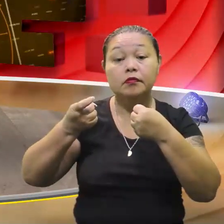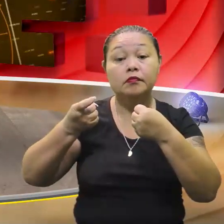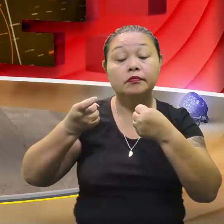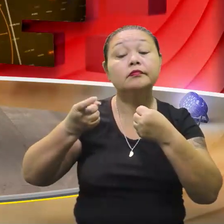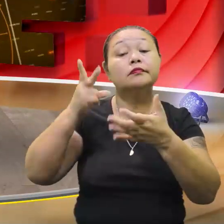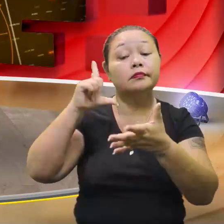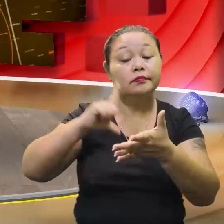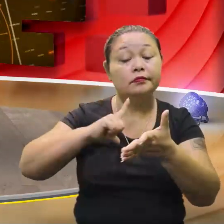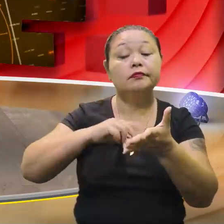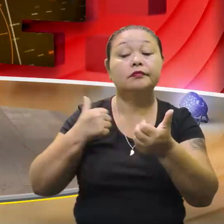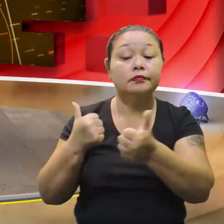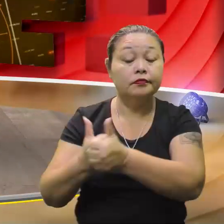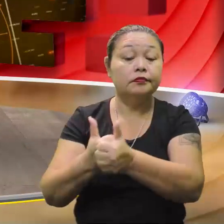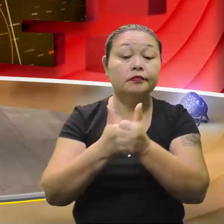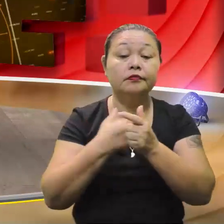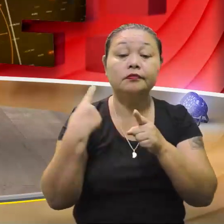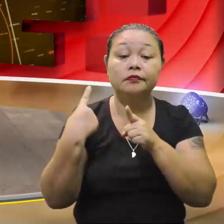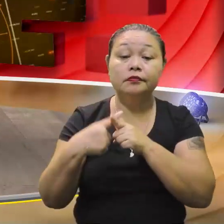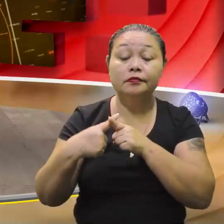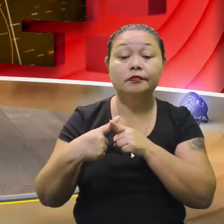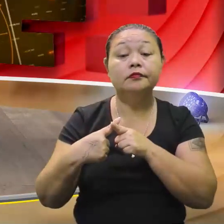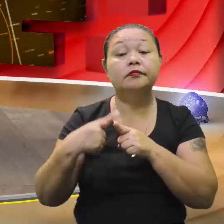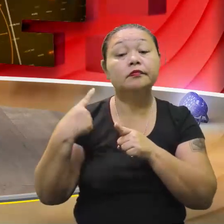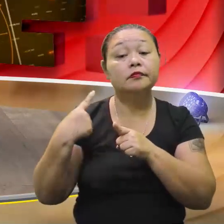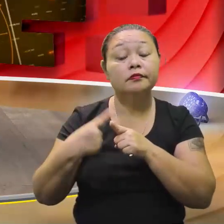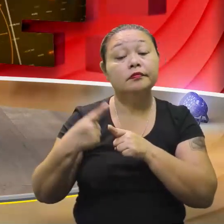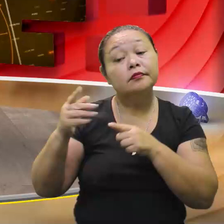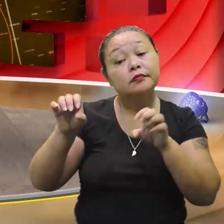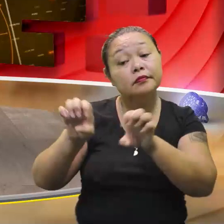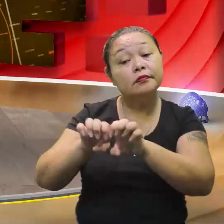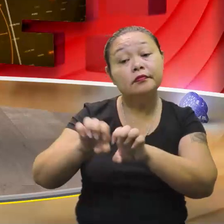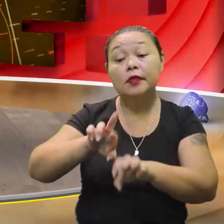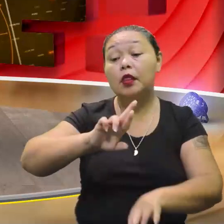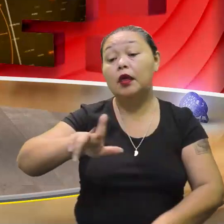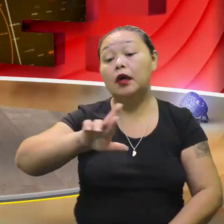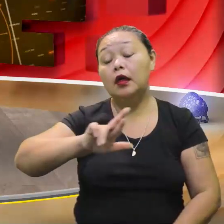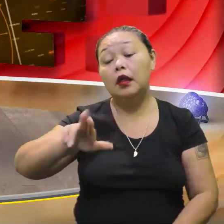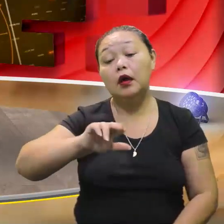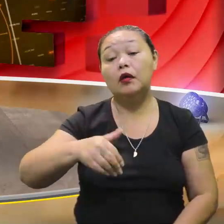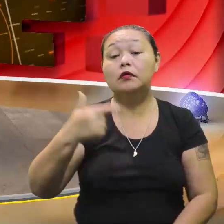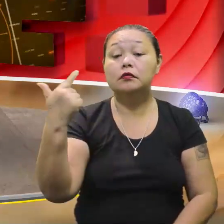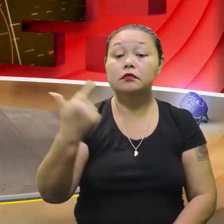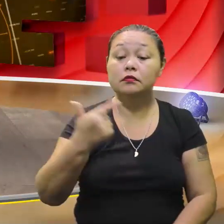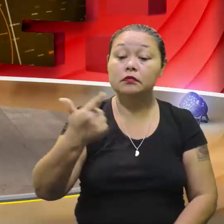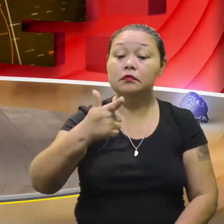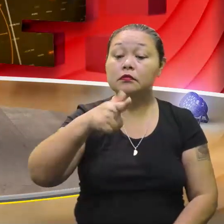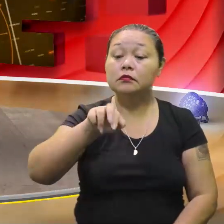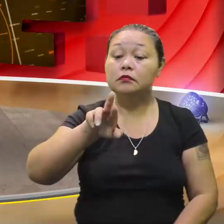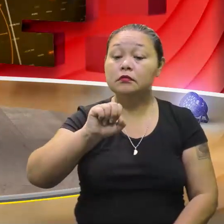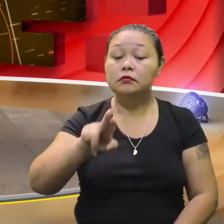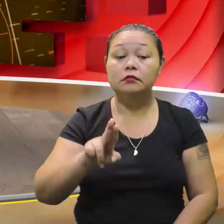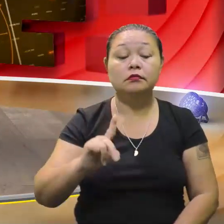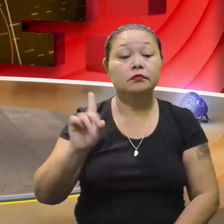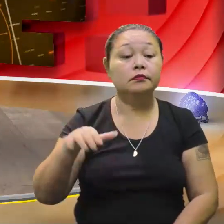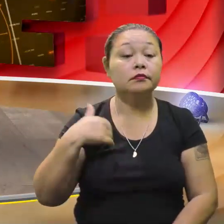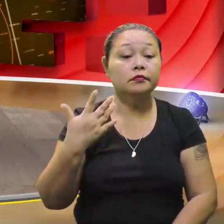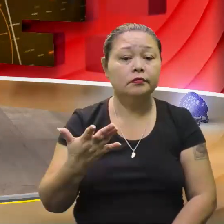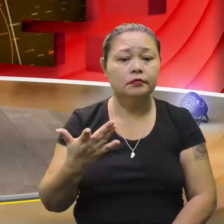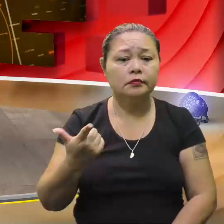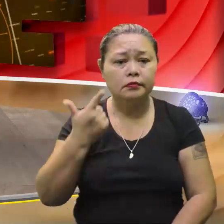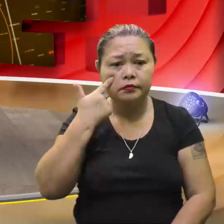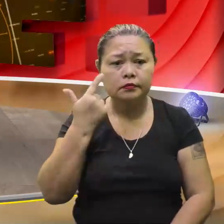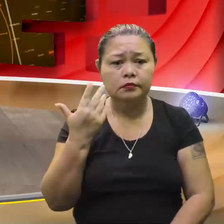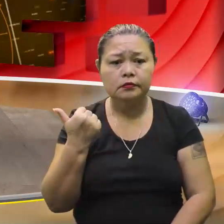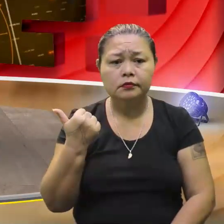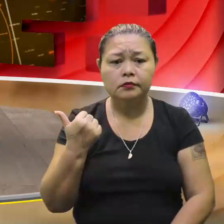vão ter que acompanhar. Porque senão, essa equação não vai ser do segundo grau. É, pois é. Dá para vir